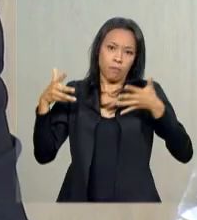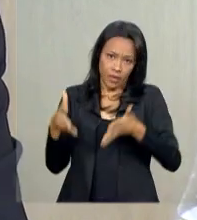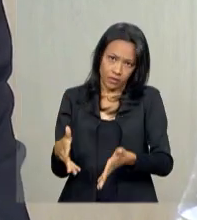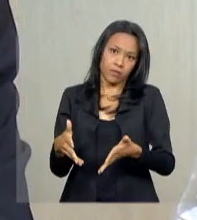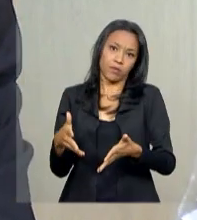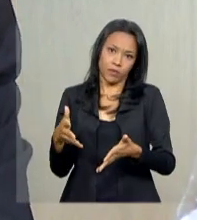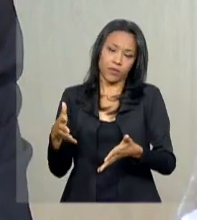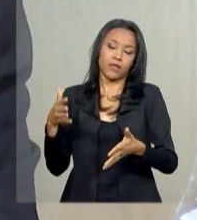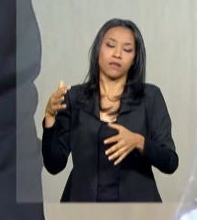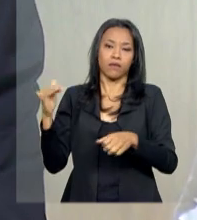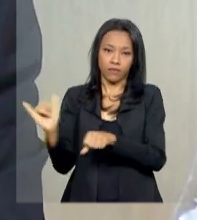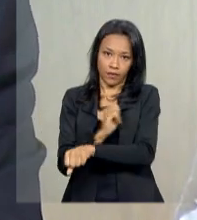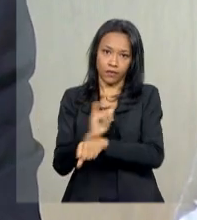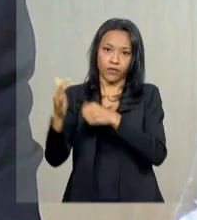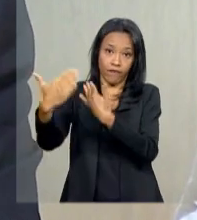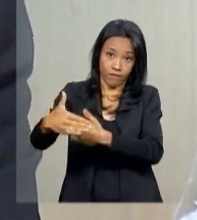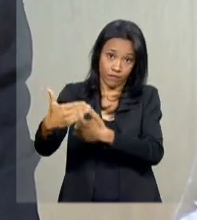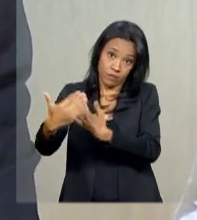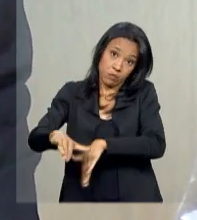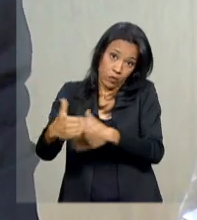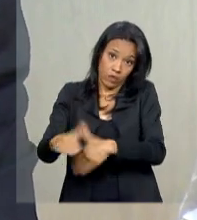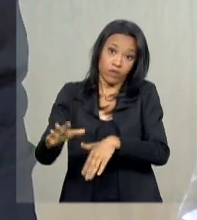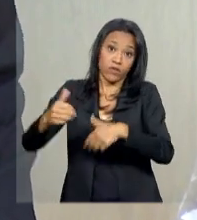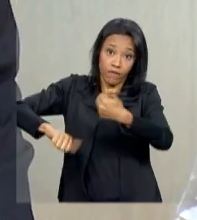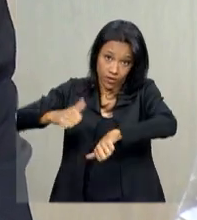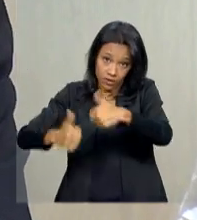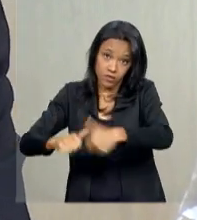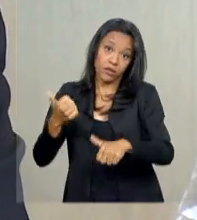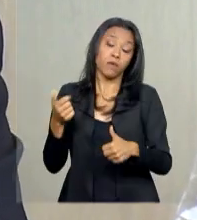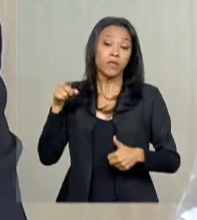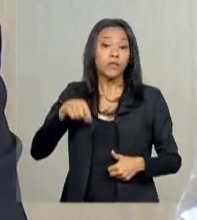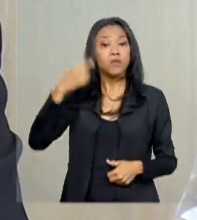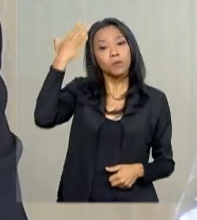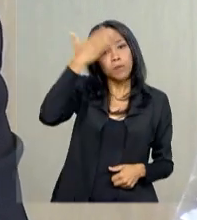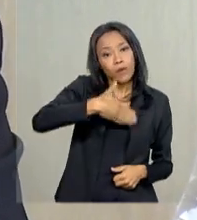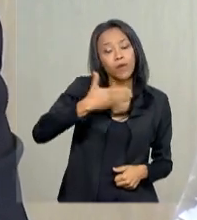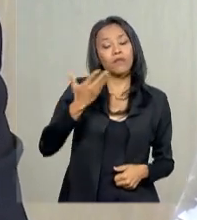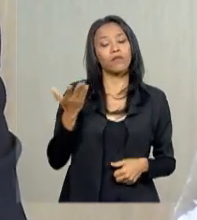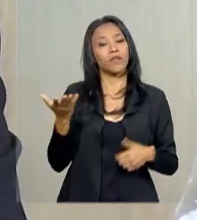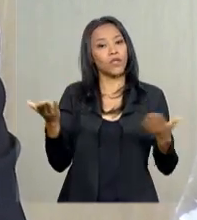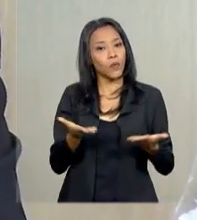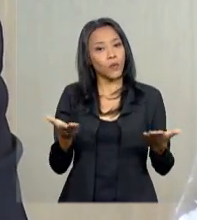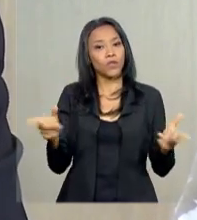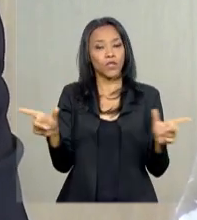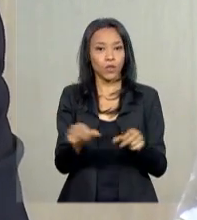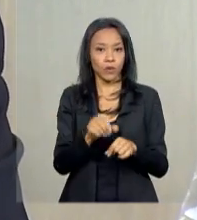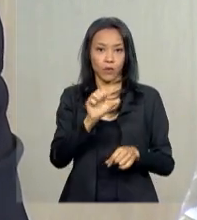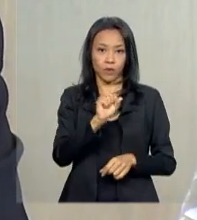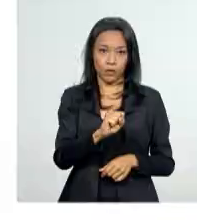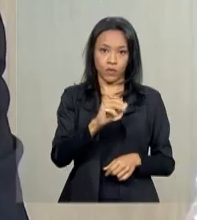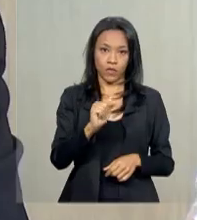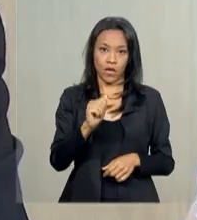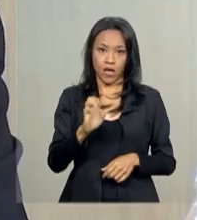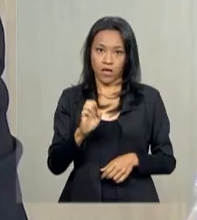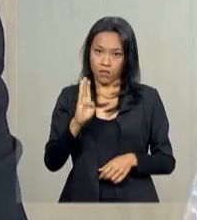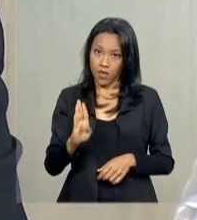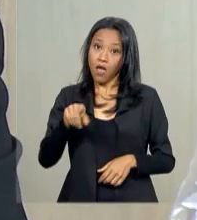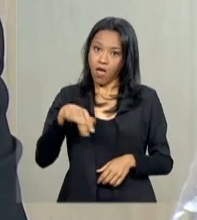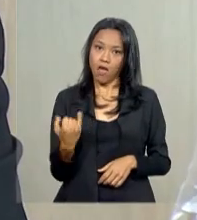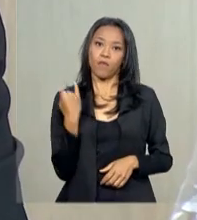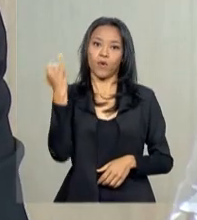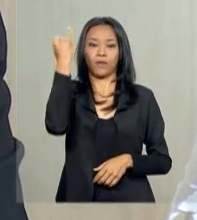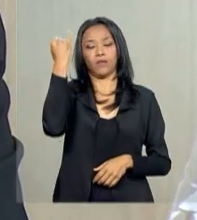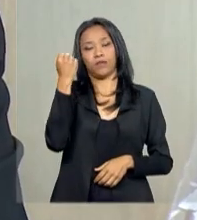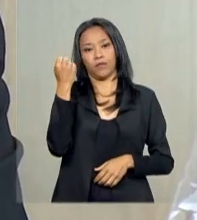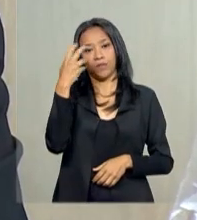instrumentos. É uma média super alta, que mostra a relevância, hoje, do Saeb para o Brasil. A evolução da